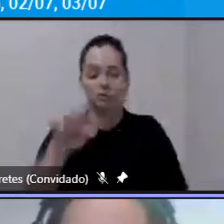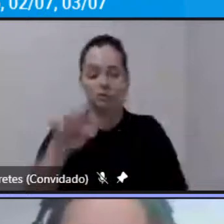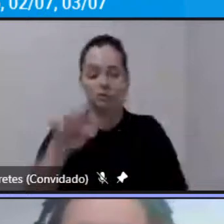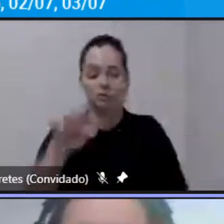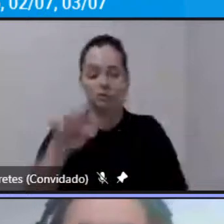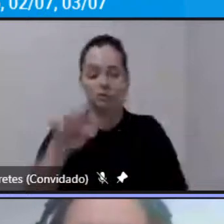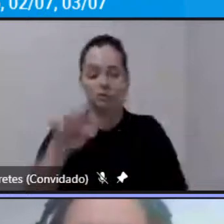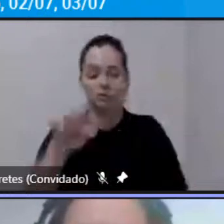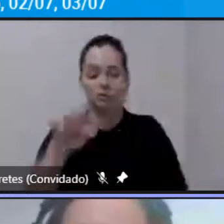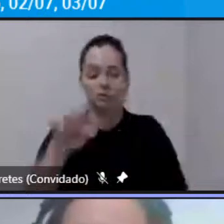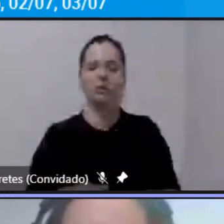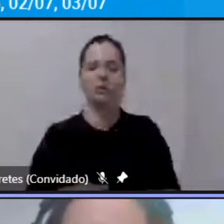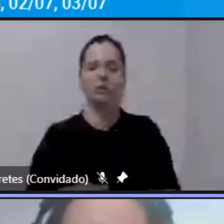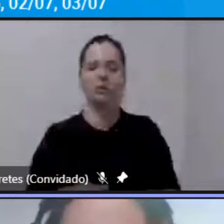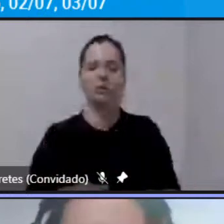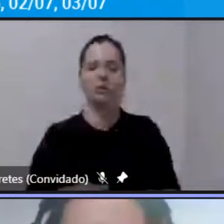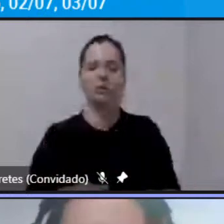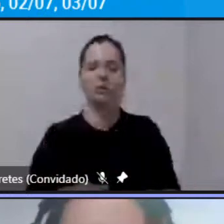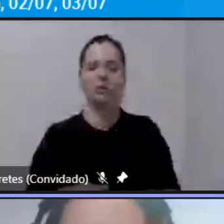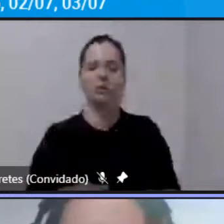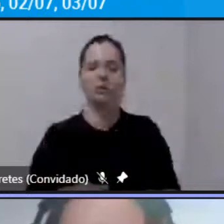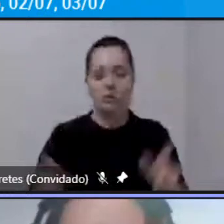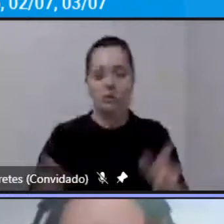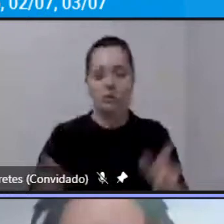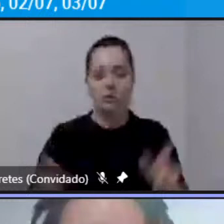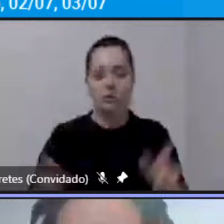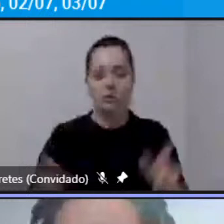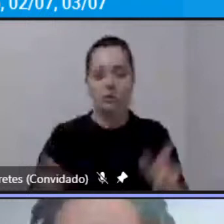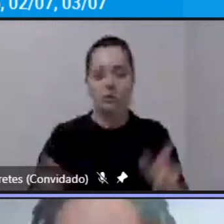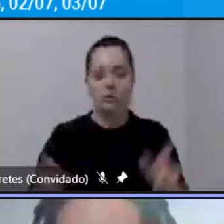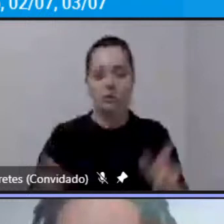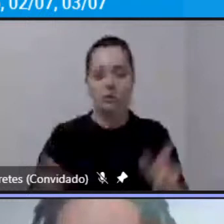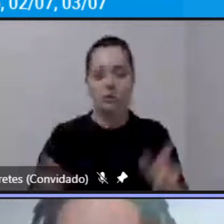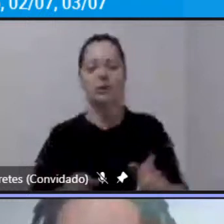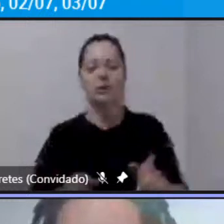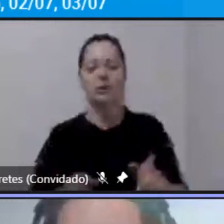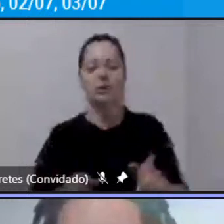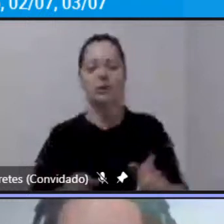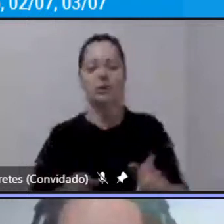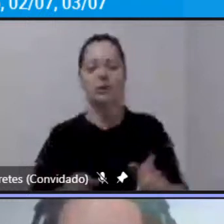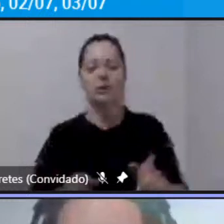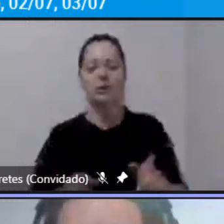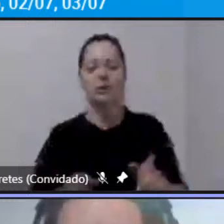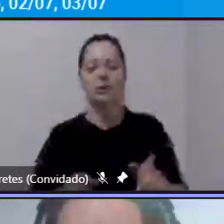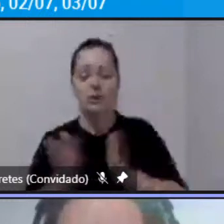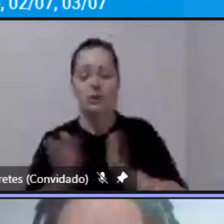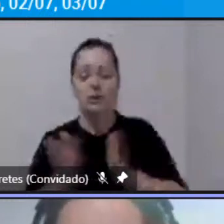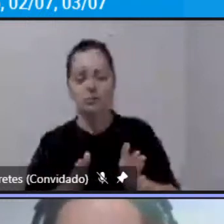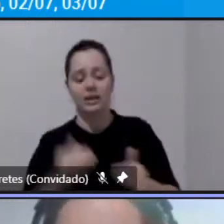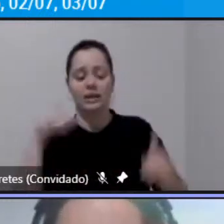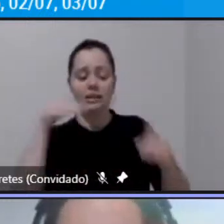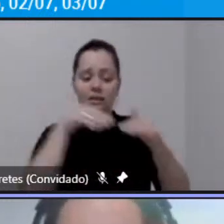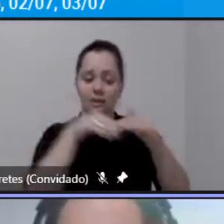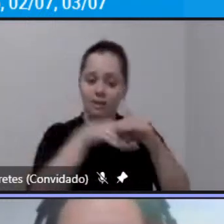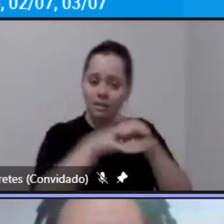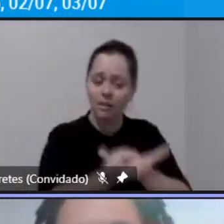diferenças trechos as linhas que são dentro da mesma